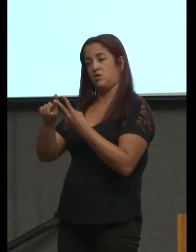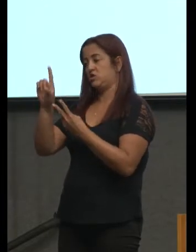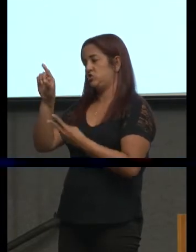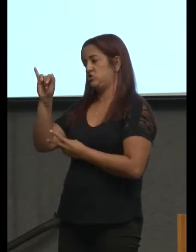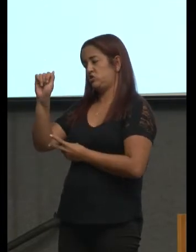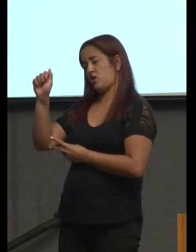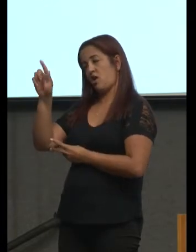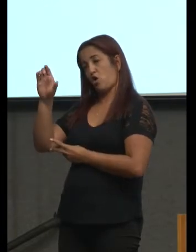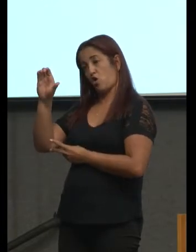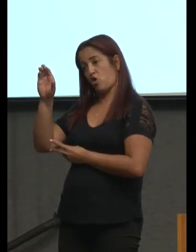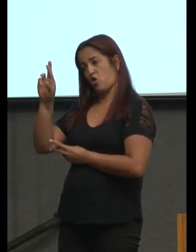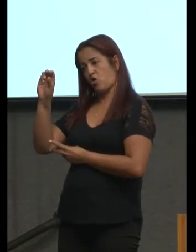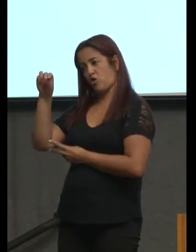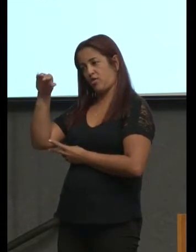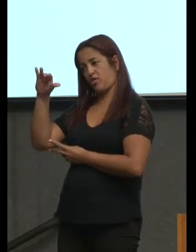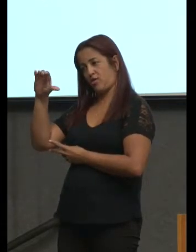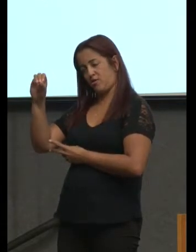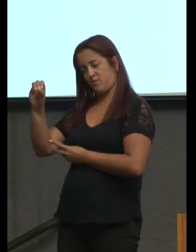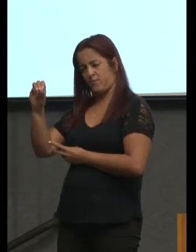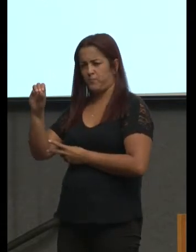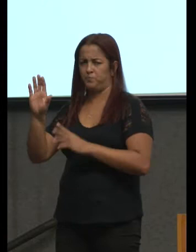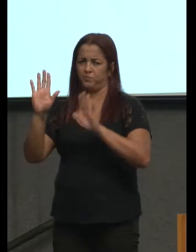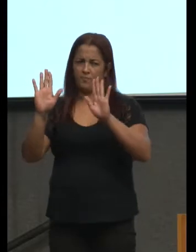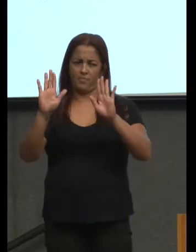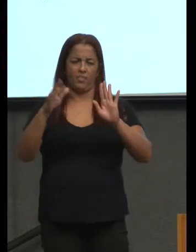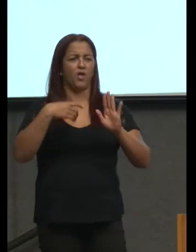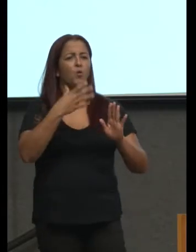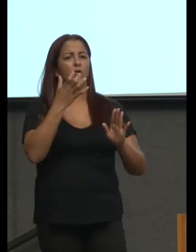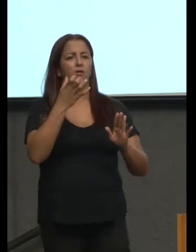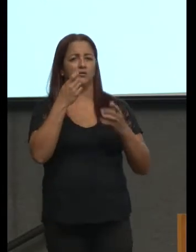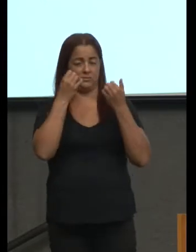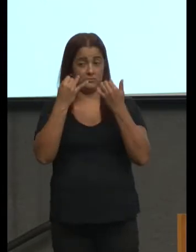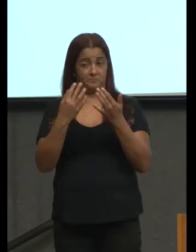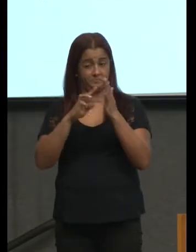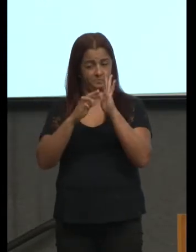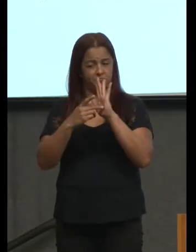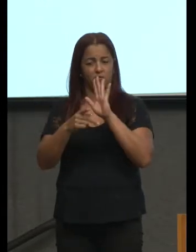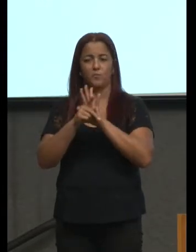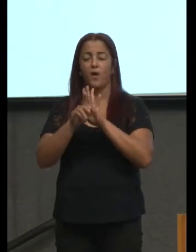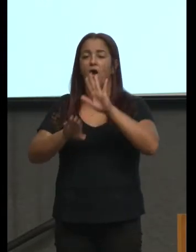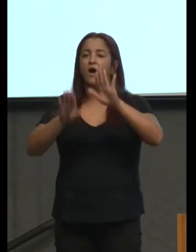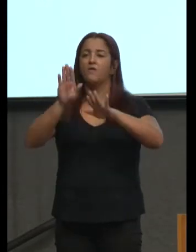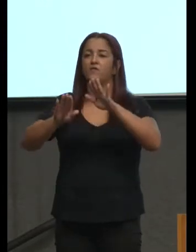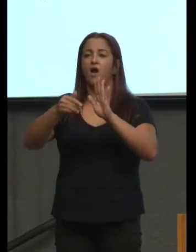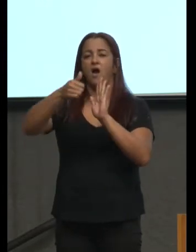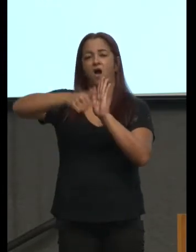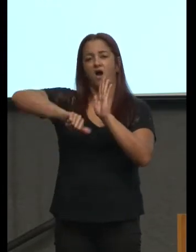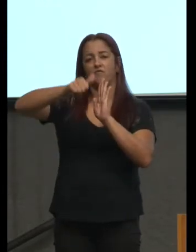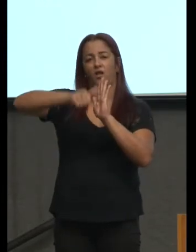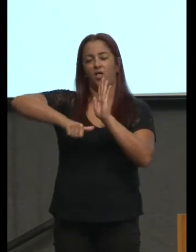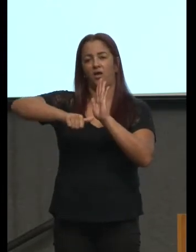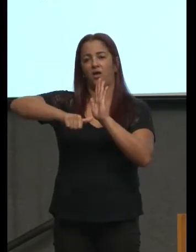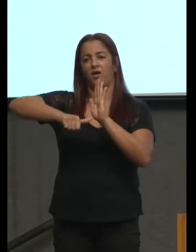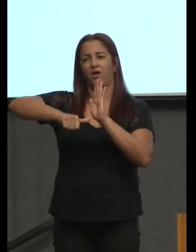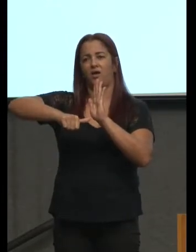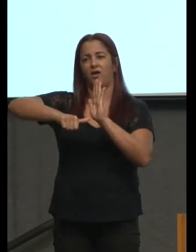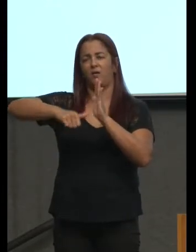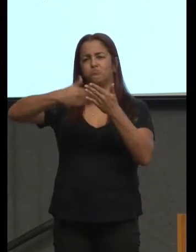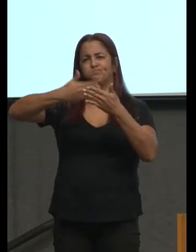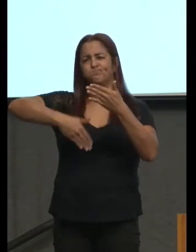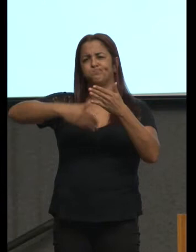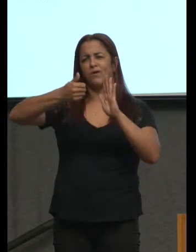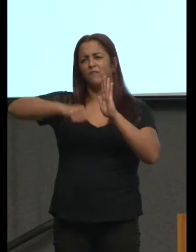concreta às vezes avaliar não é ver o que o Cheito fez naquele instante que é o sincrônico